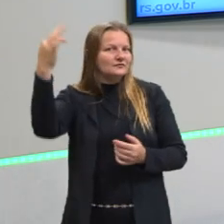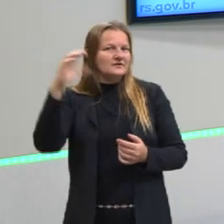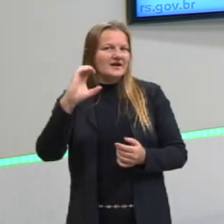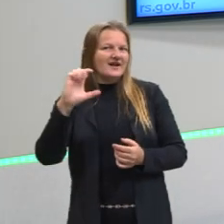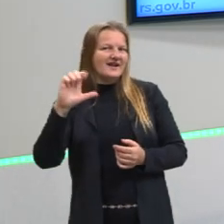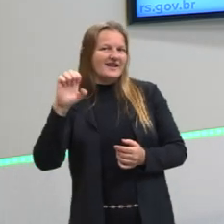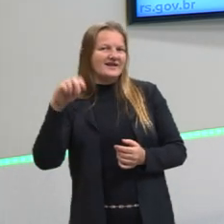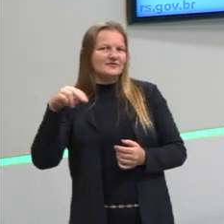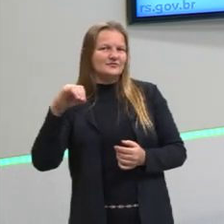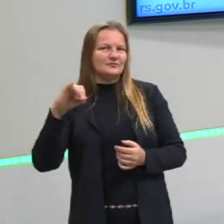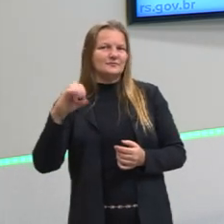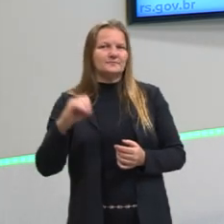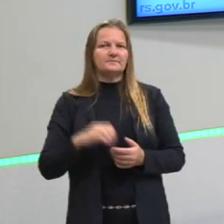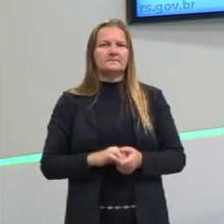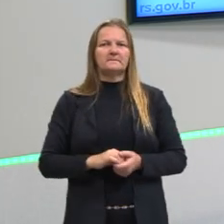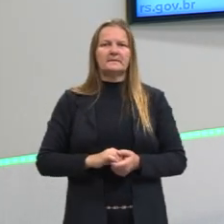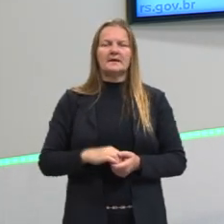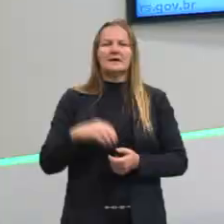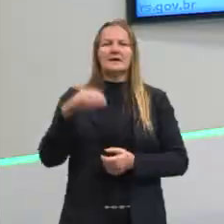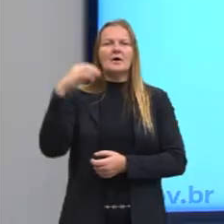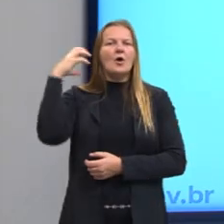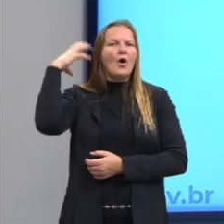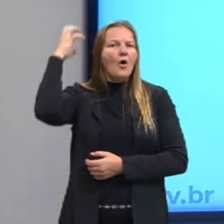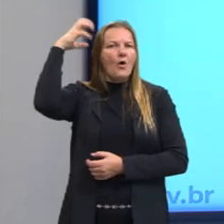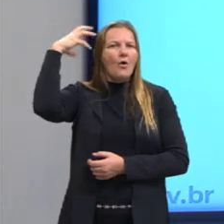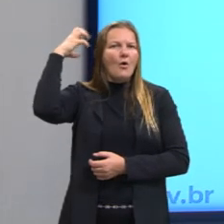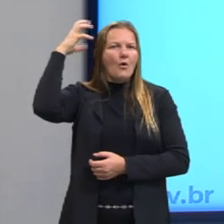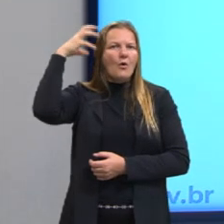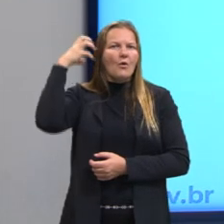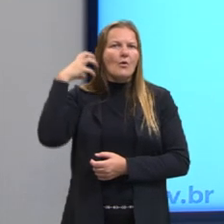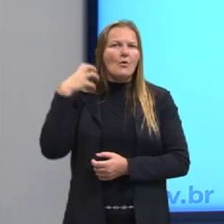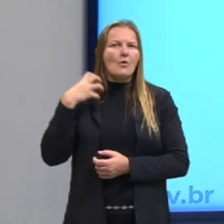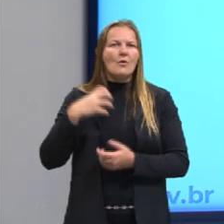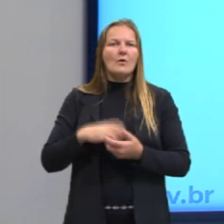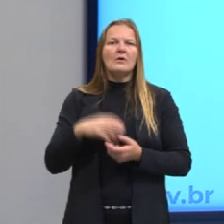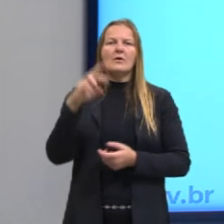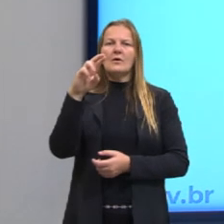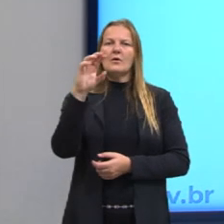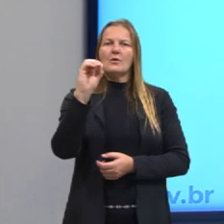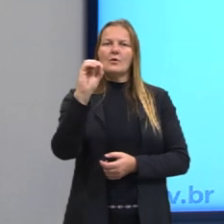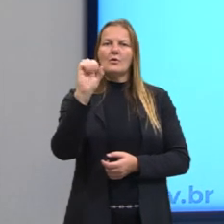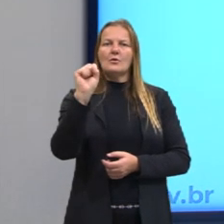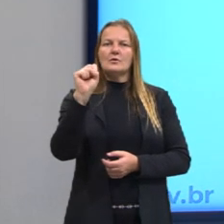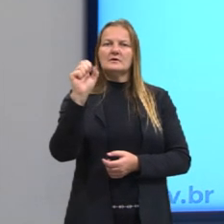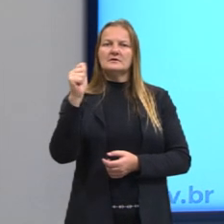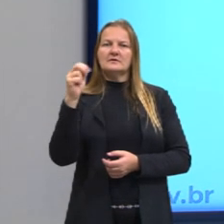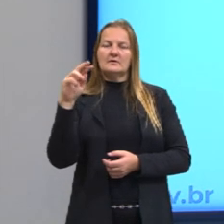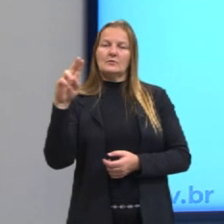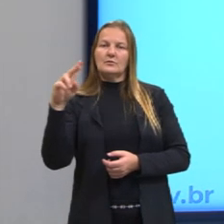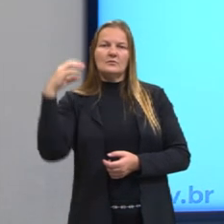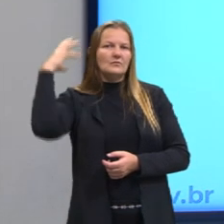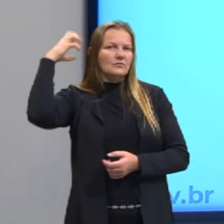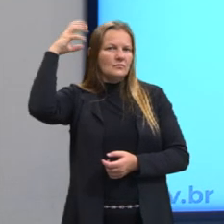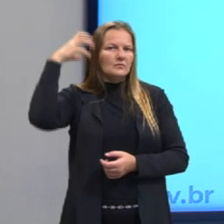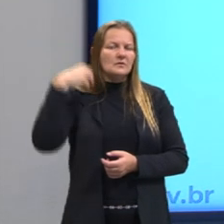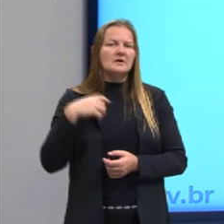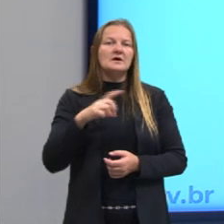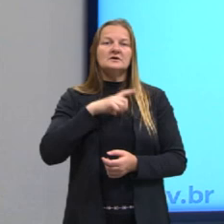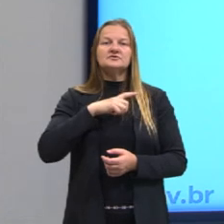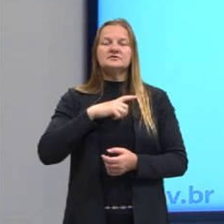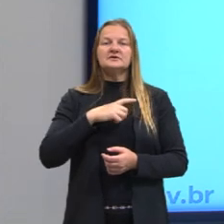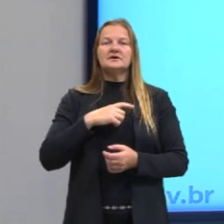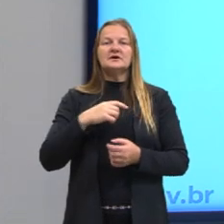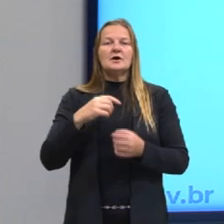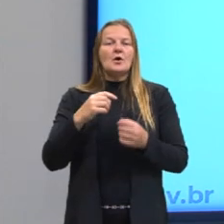gente precisa falar do Bossuet, que foi, então, um intelectual francês que, junto com Jean Baudin, defendeu o direito divino